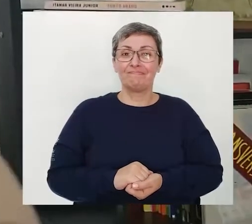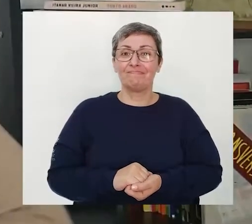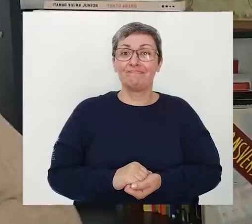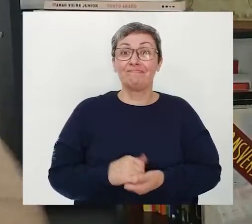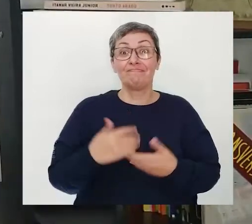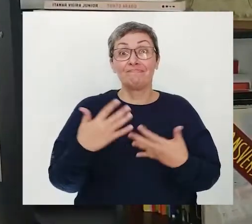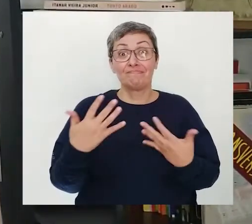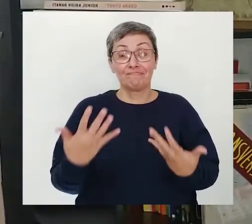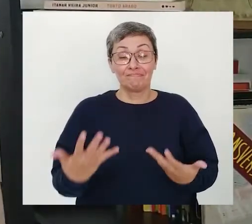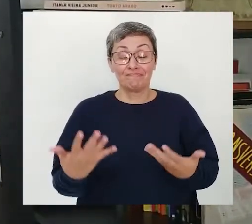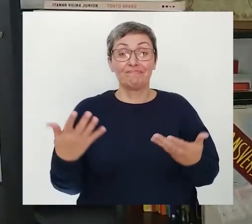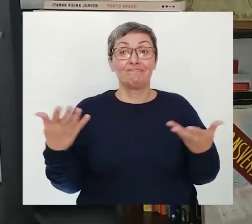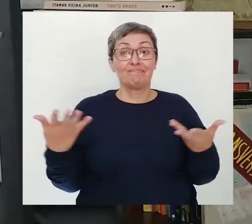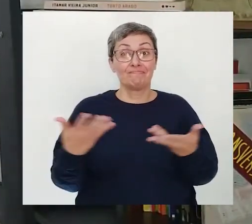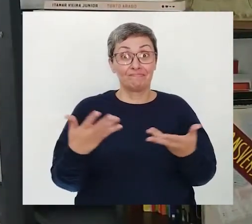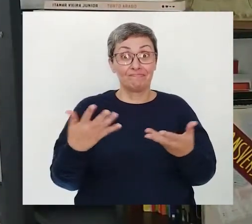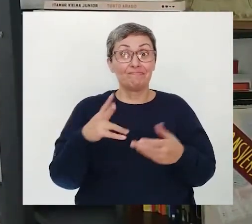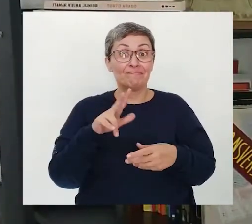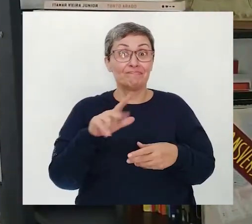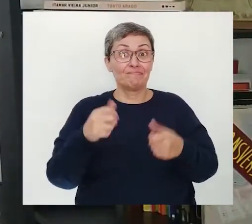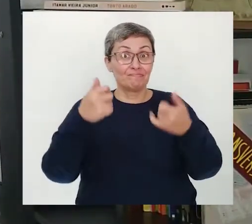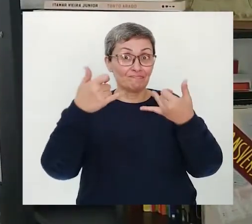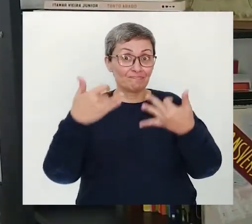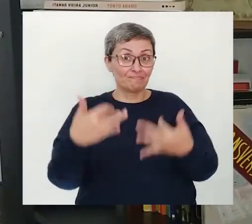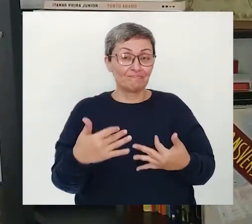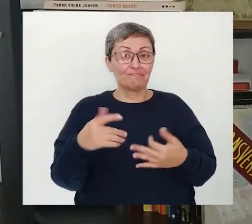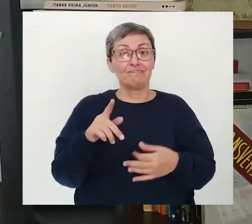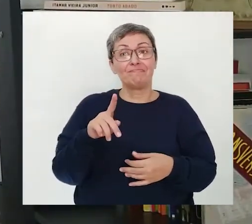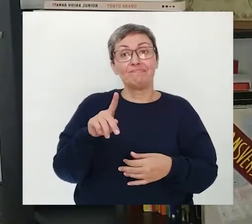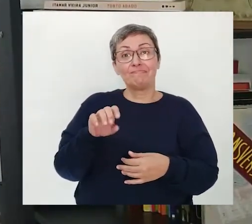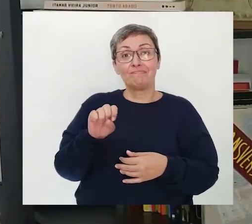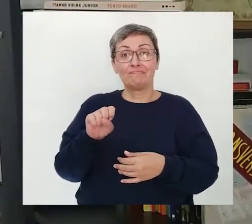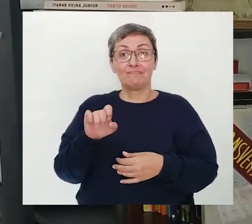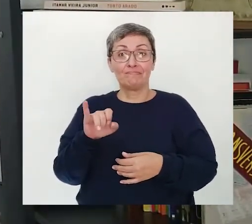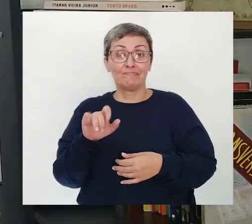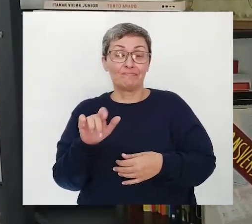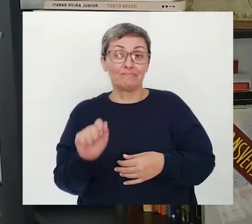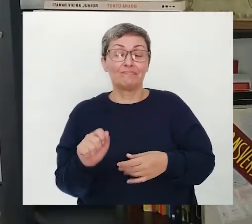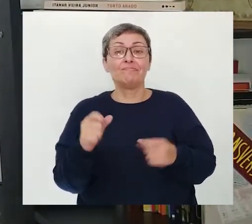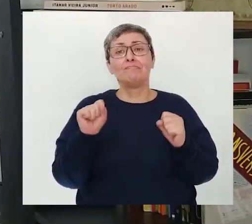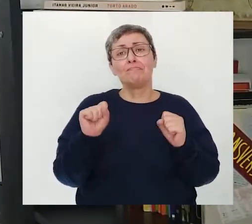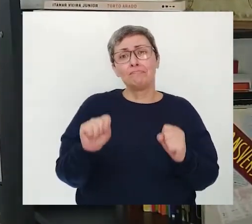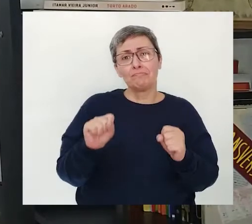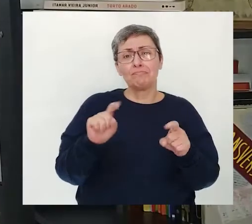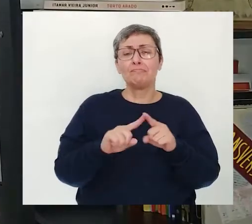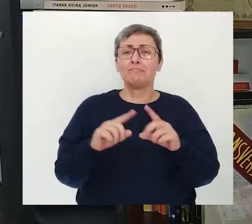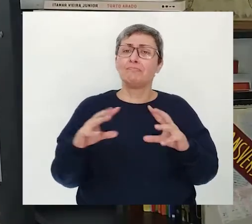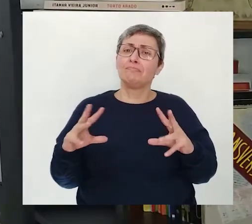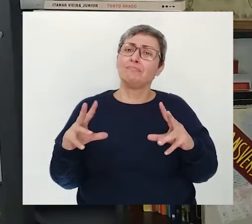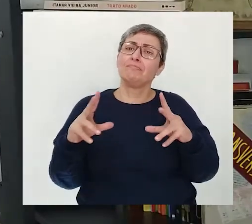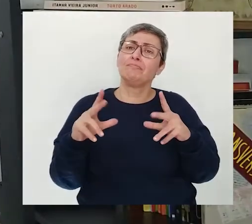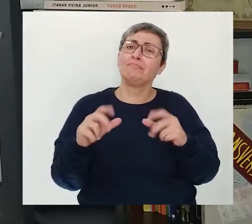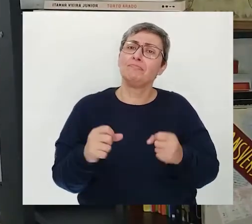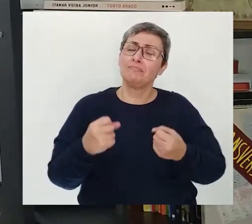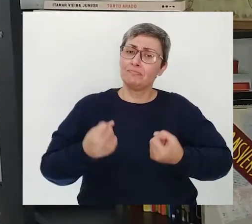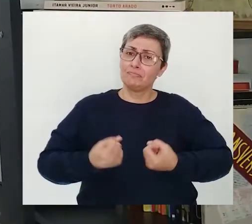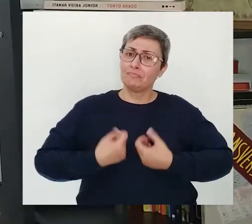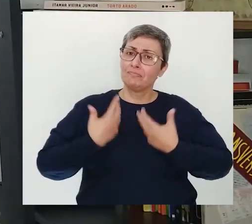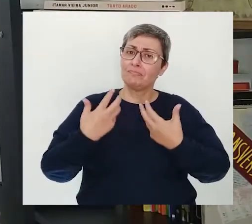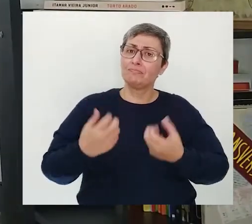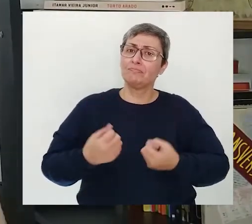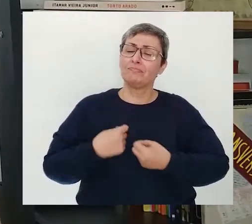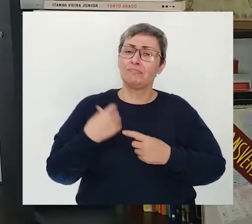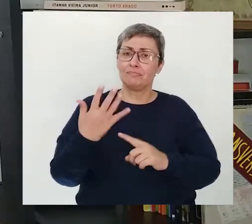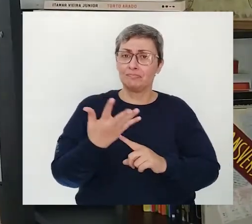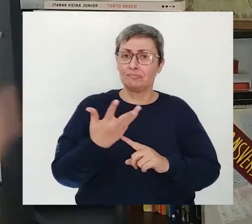Bom, agora a gente vai falar de poesia A poesia pode estar em toda a expressão artística